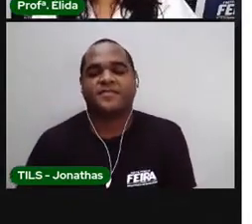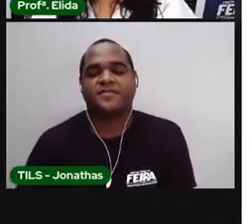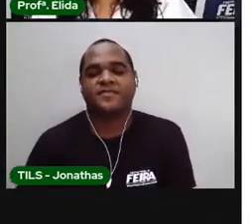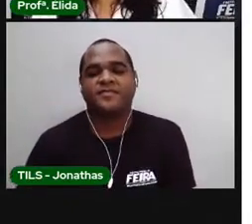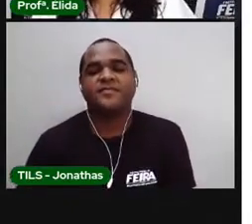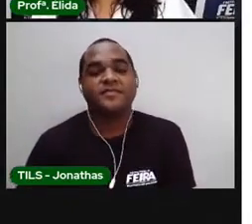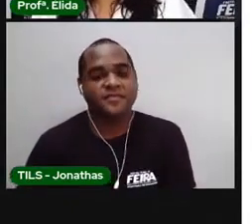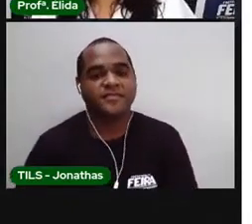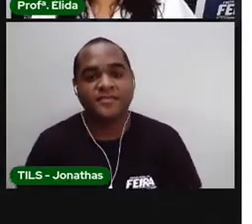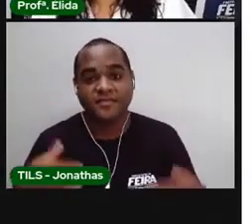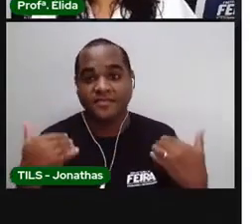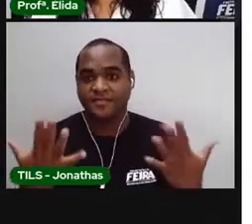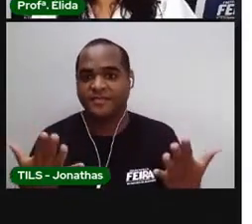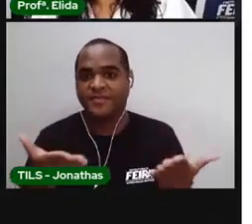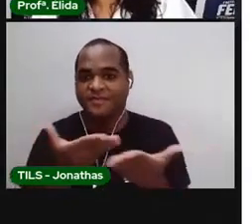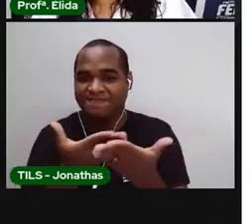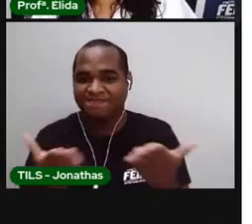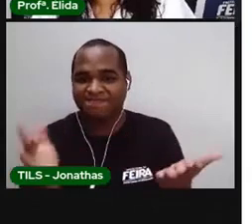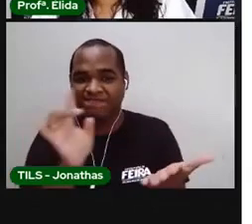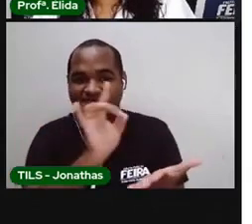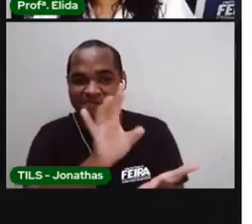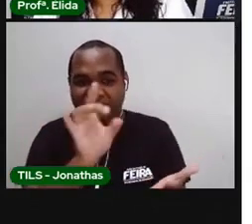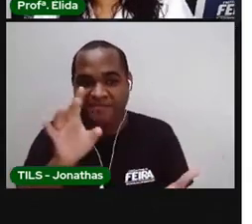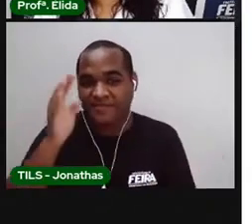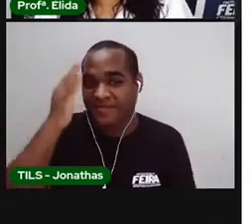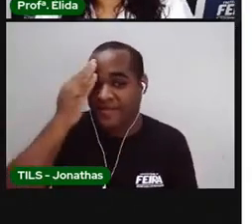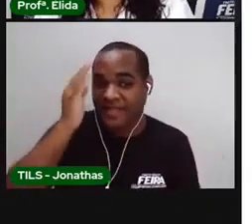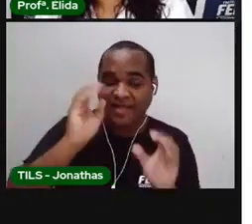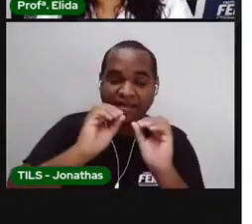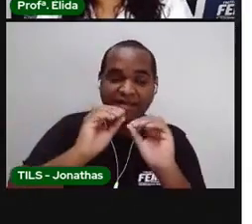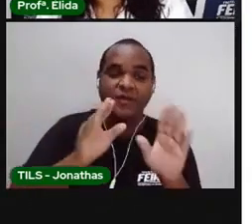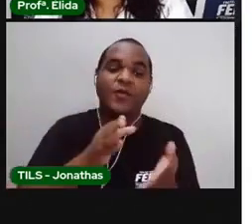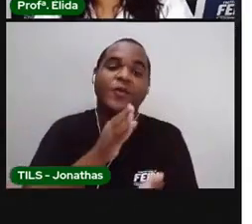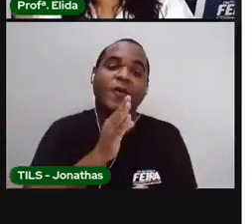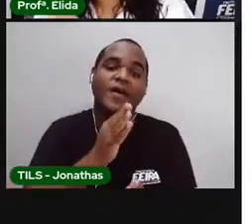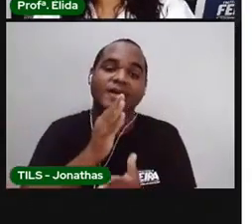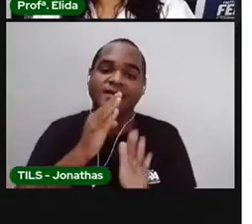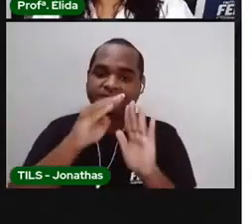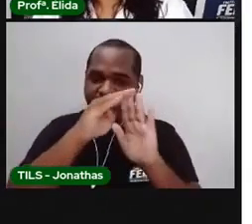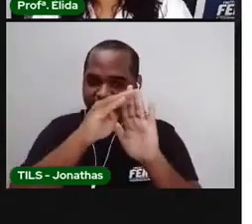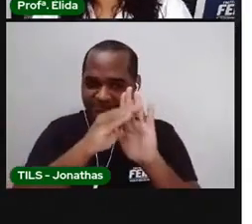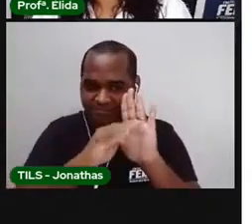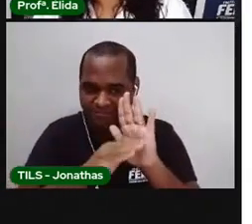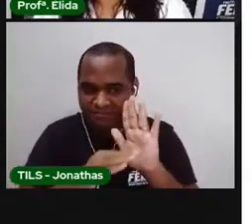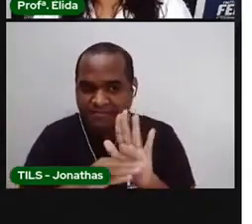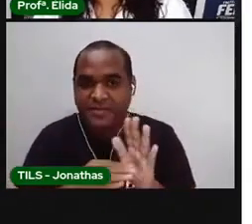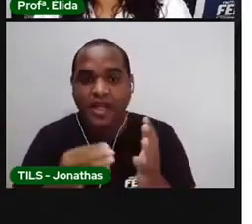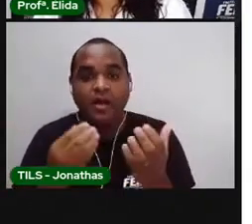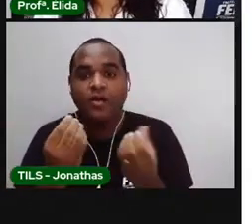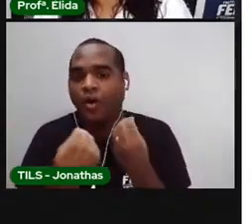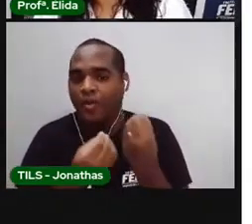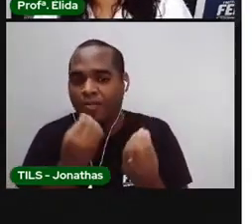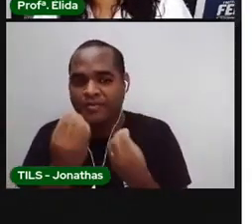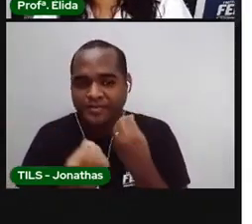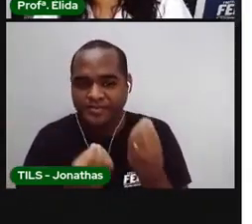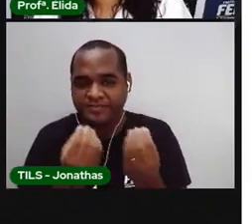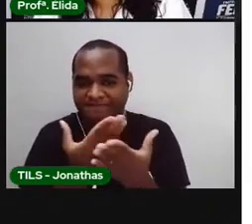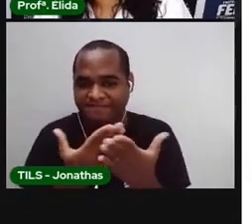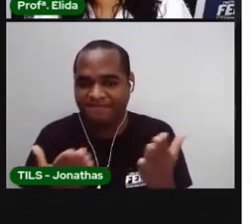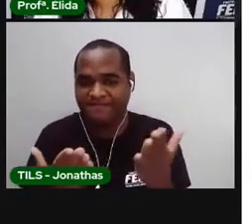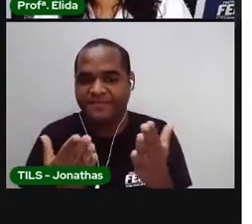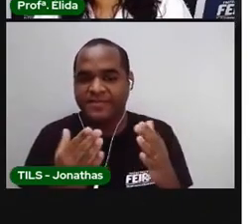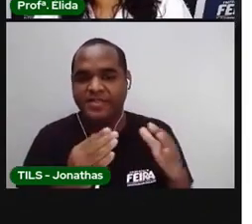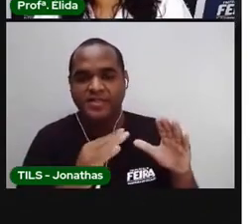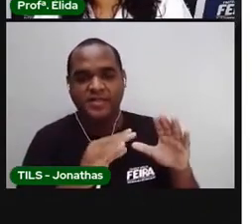Agora que você já conhece o que é uma lista e como organiza, Vamos fazer uma lista com o nome dos